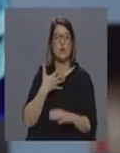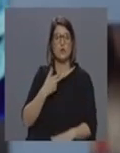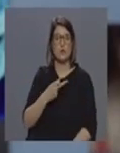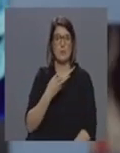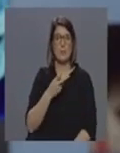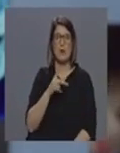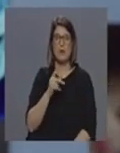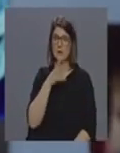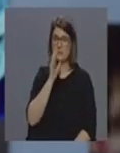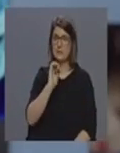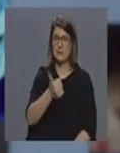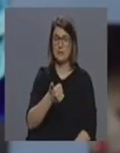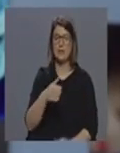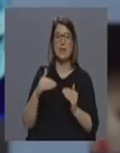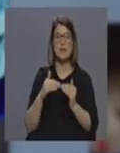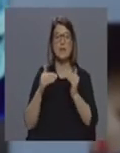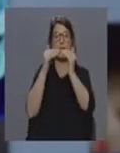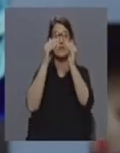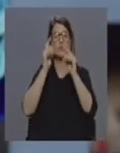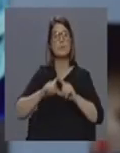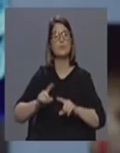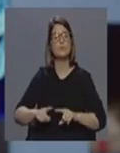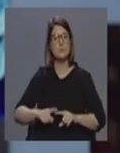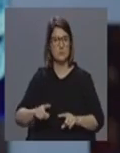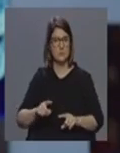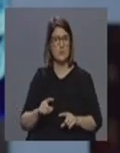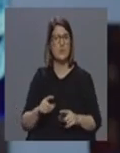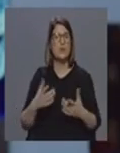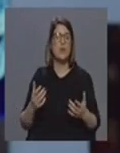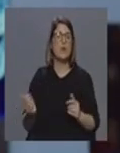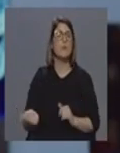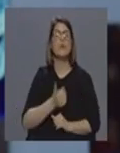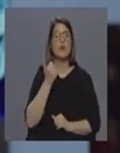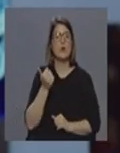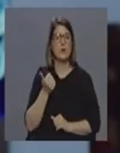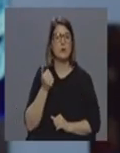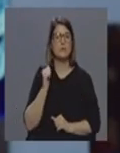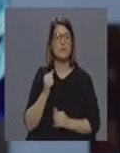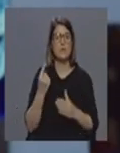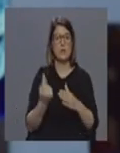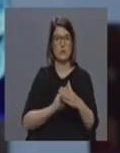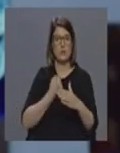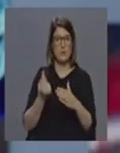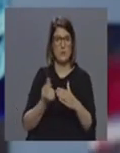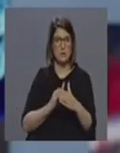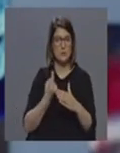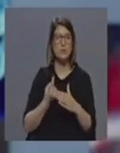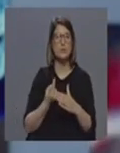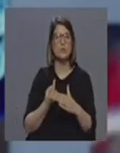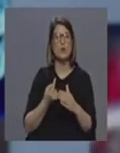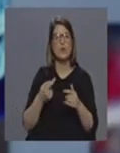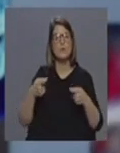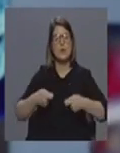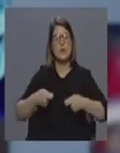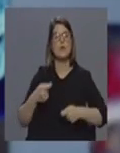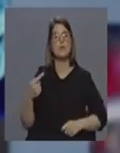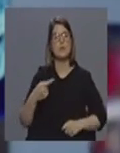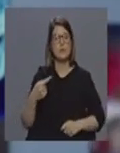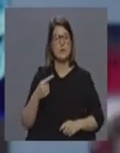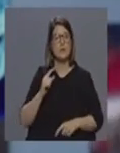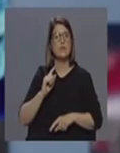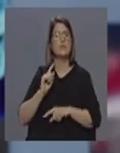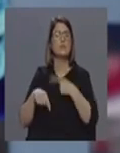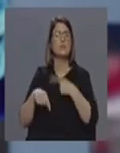nós temos diferentes níveis depois também aqui de resposta a melhor resposta efetivamente é o isolamento com a pressão negativa depois em tanto